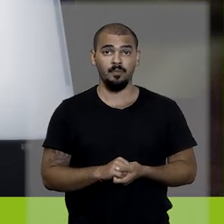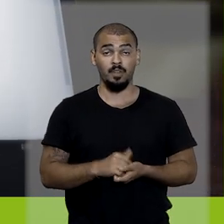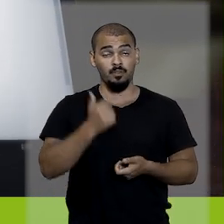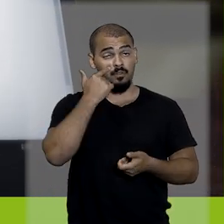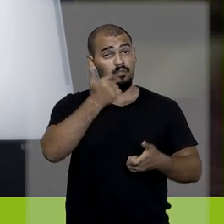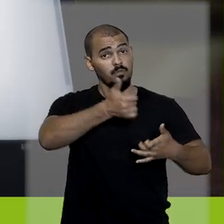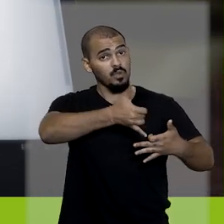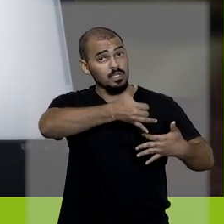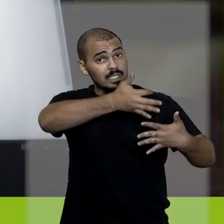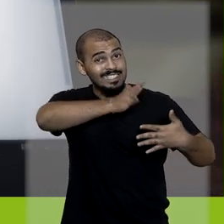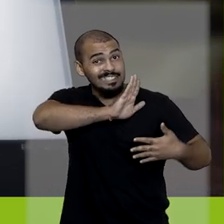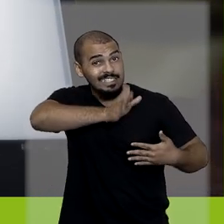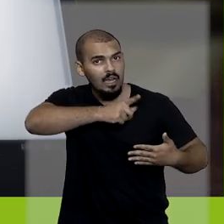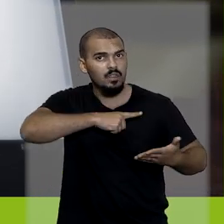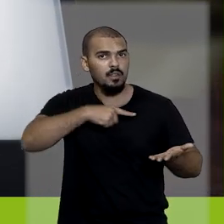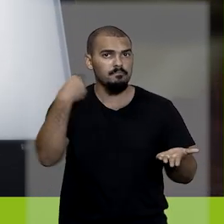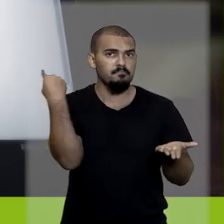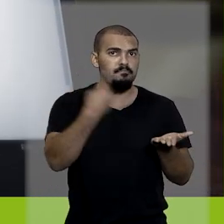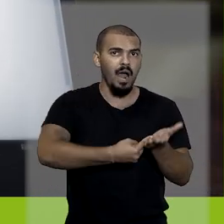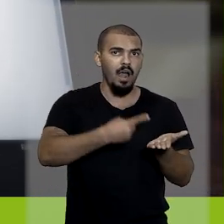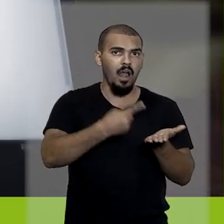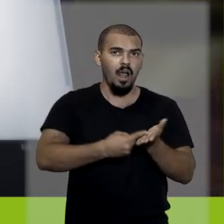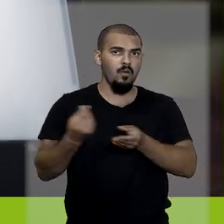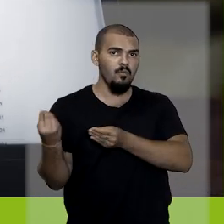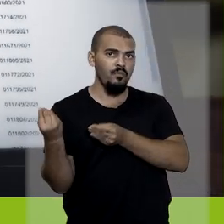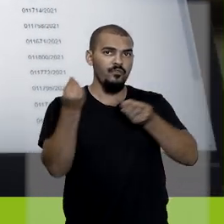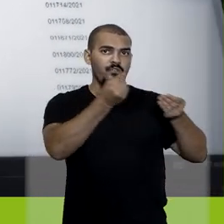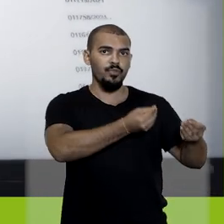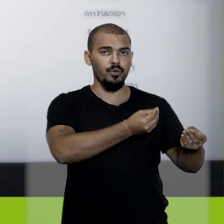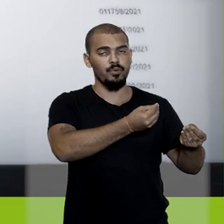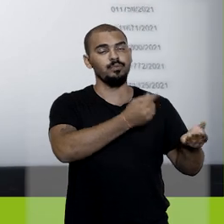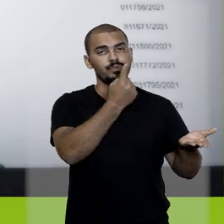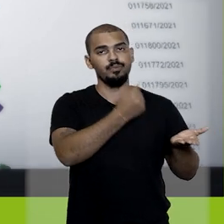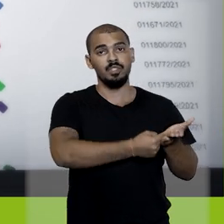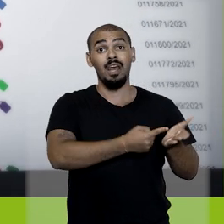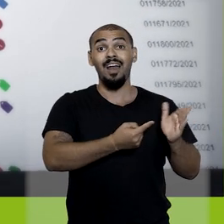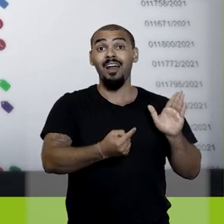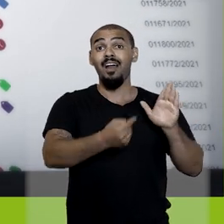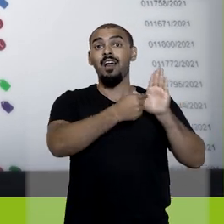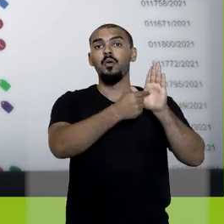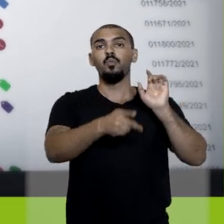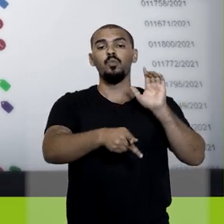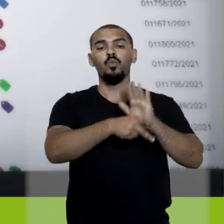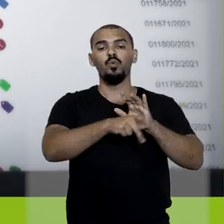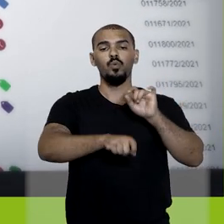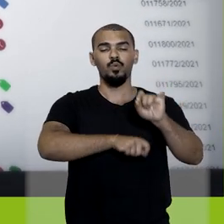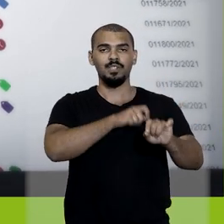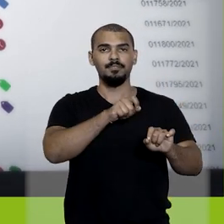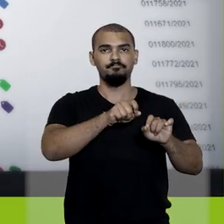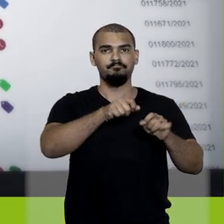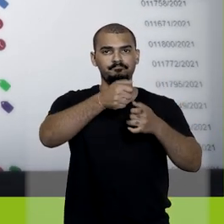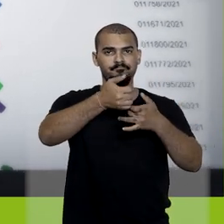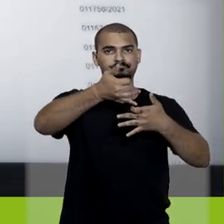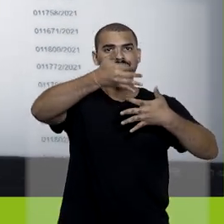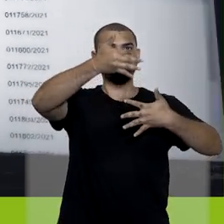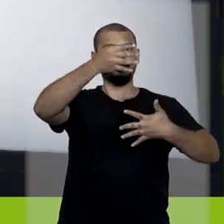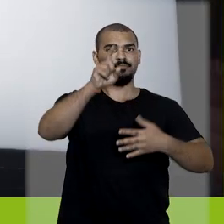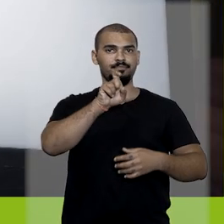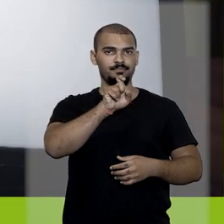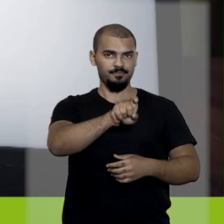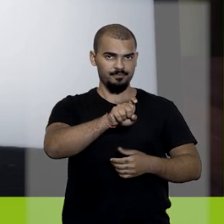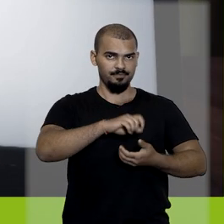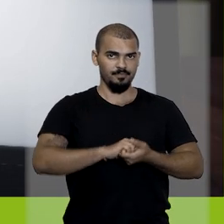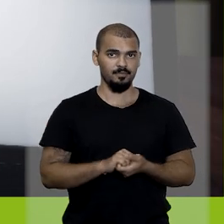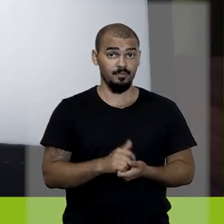verificar a lista dos processos com retornos programados na unidade, basta acessar a opção correspondente no menu principal.